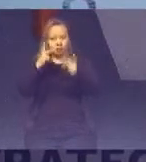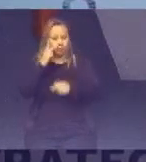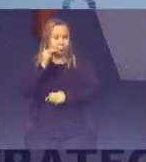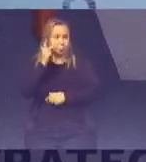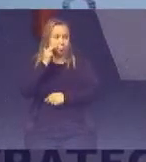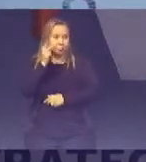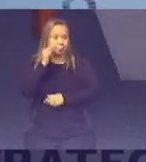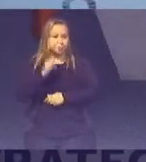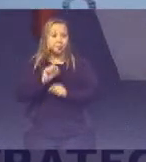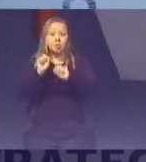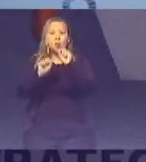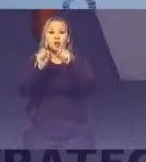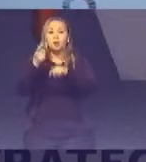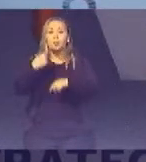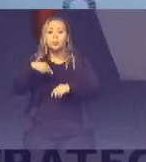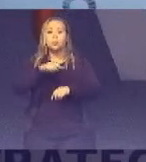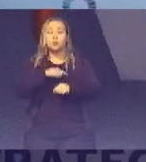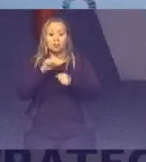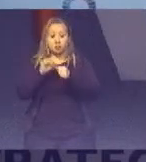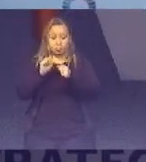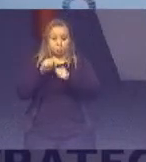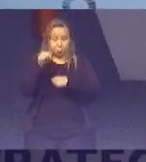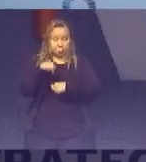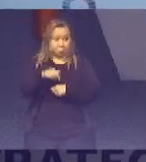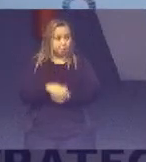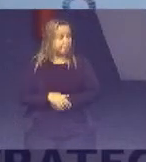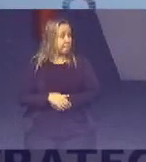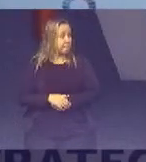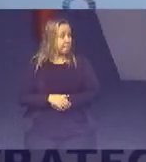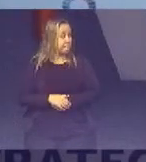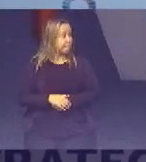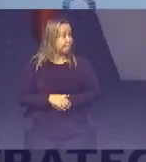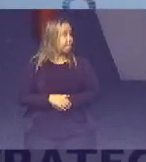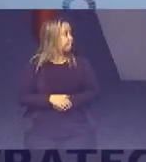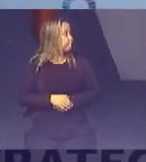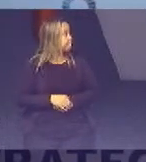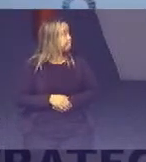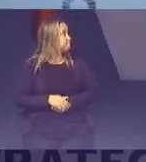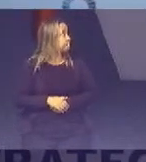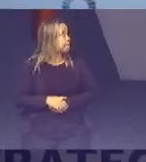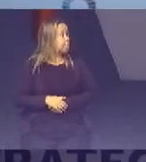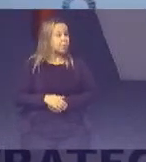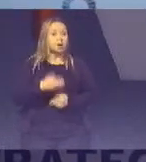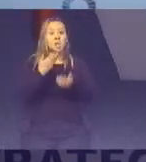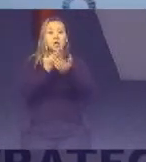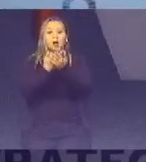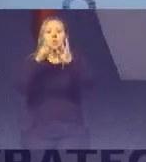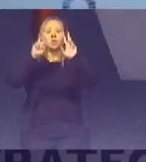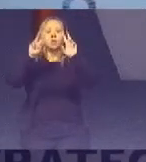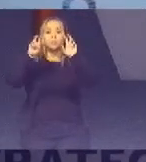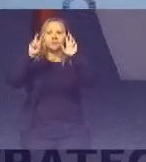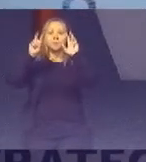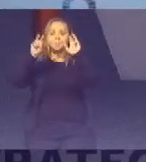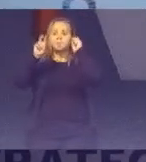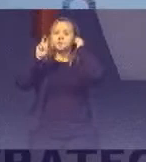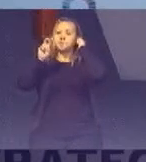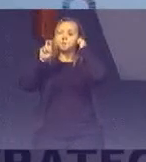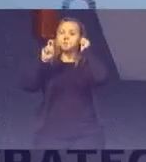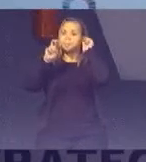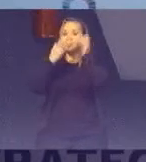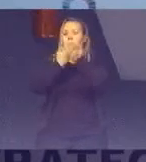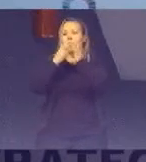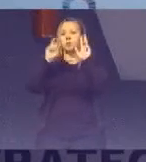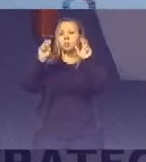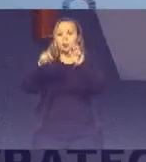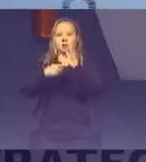O que nós fizemos Aqui Eu já baguncei Tudo Estudo de caso Estudo de caso